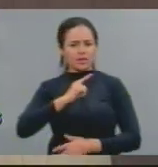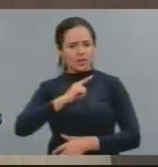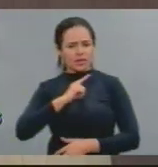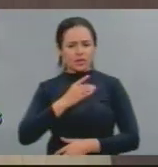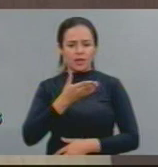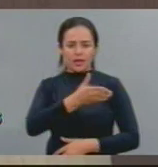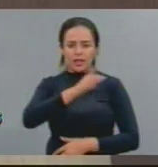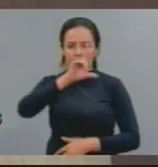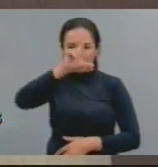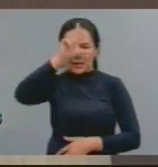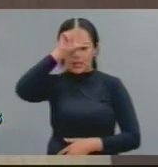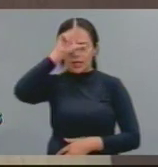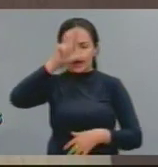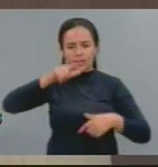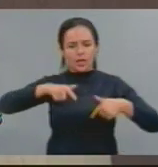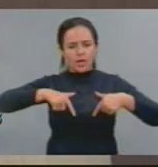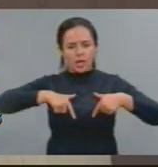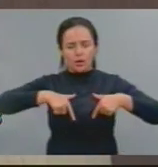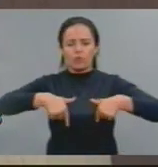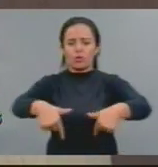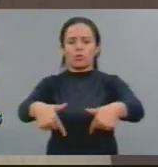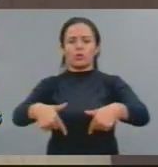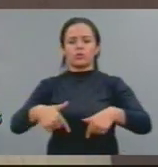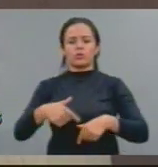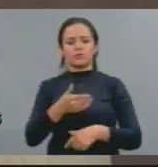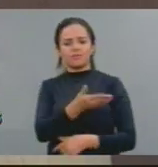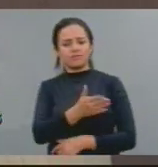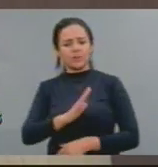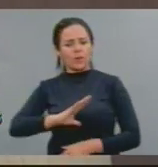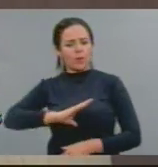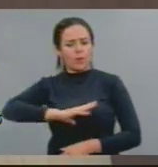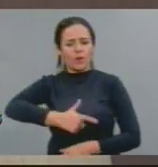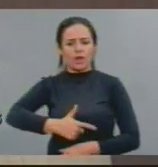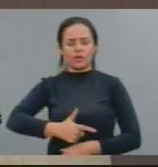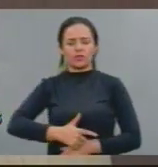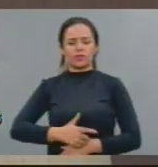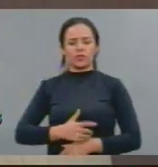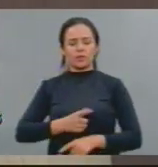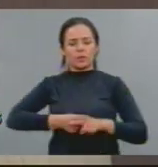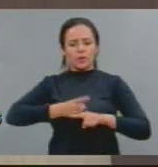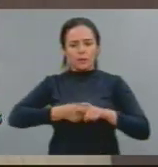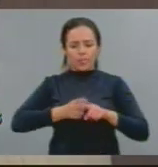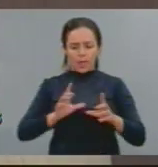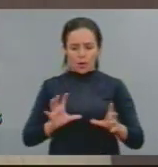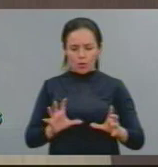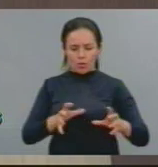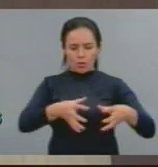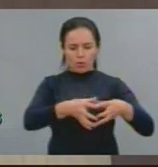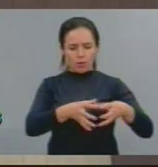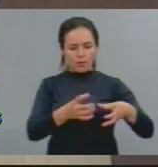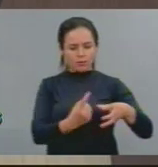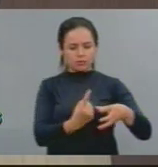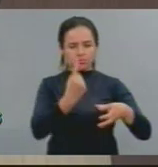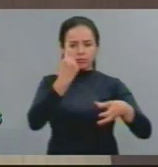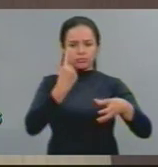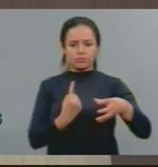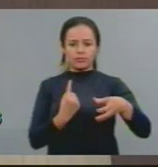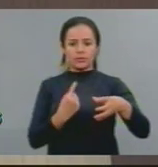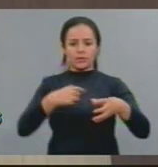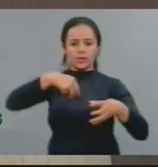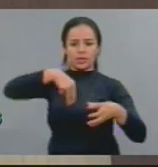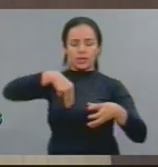um homem que se levanta da sua comunidade rural para dizer que, olha, não vão